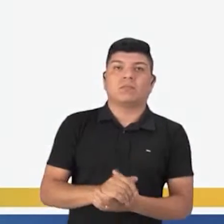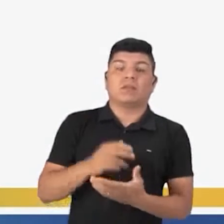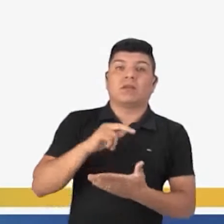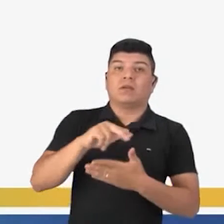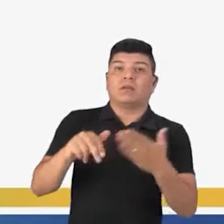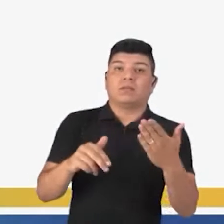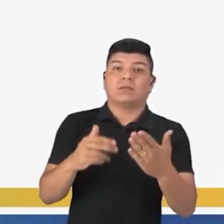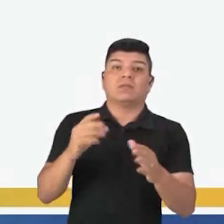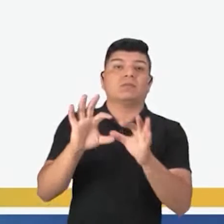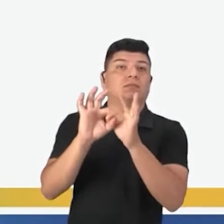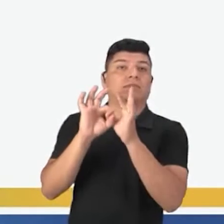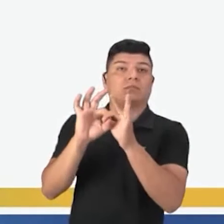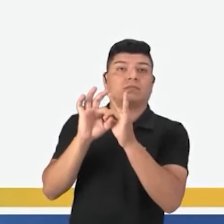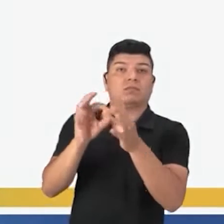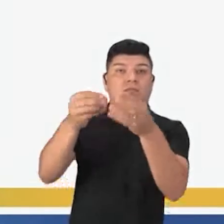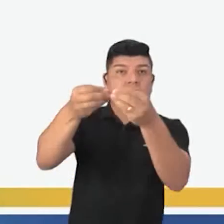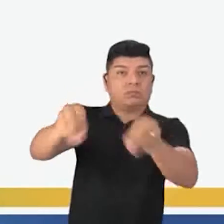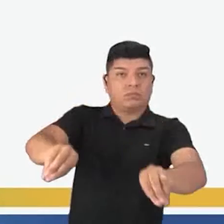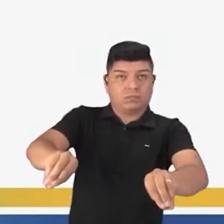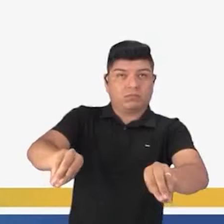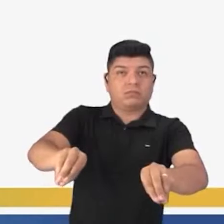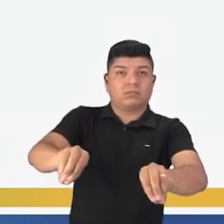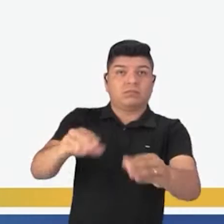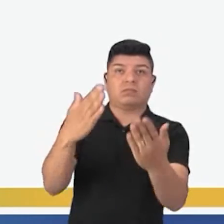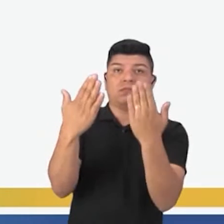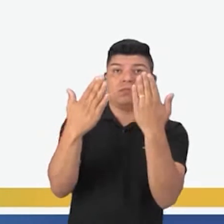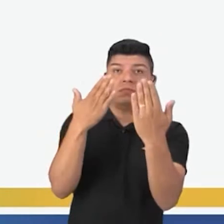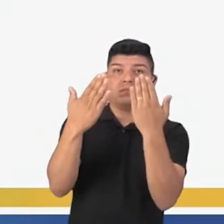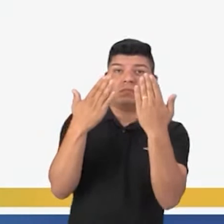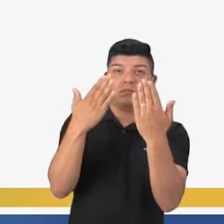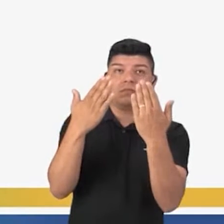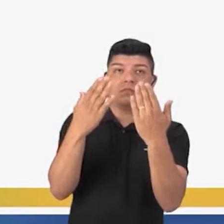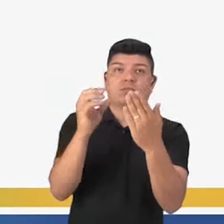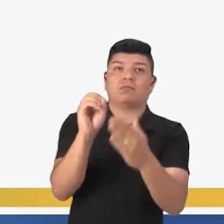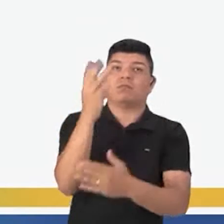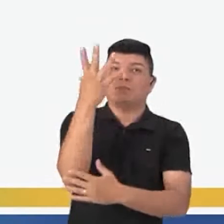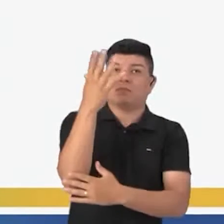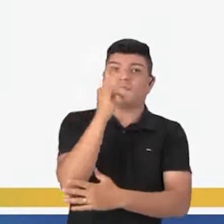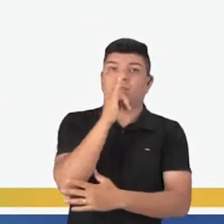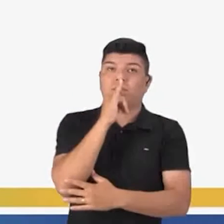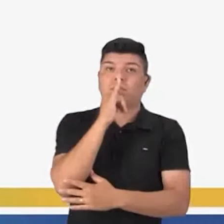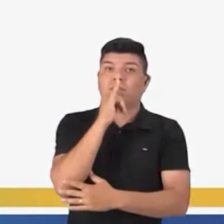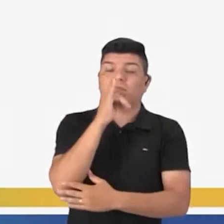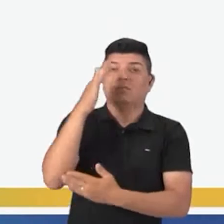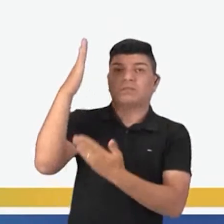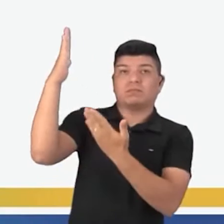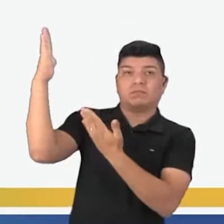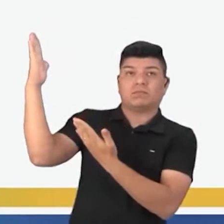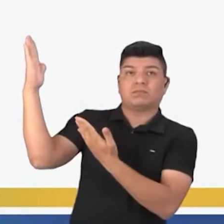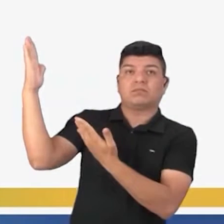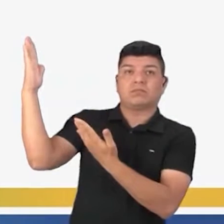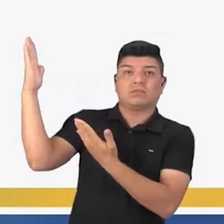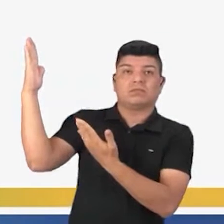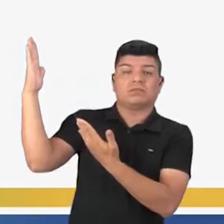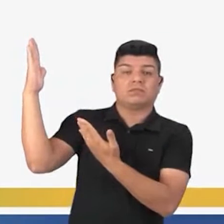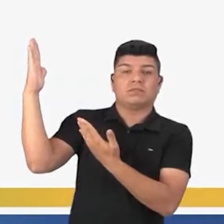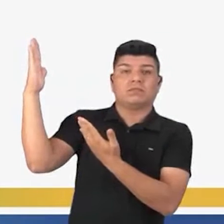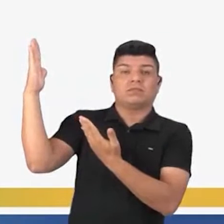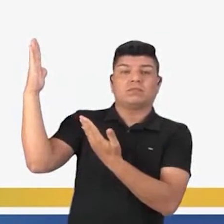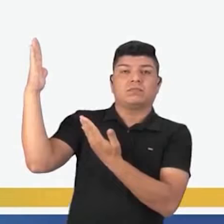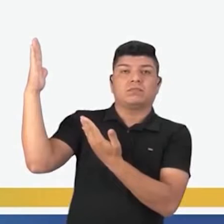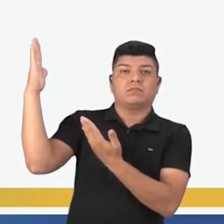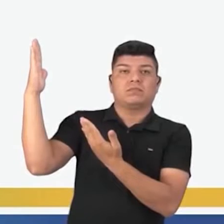denotam uma relação de consequência em relação a determinado ato. Exemplo. Tão.